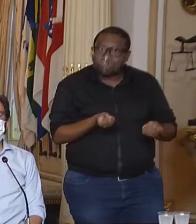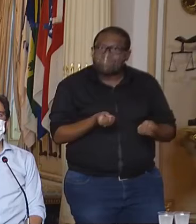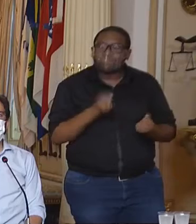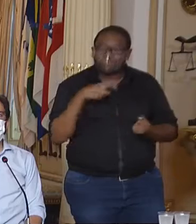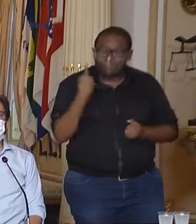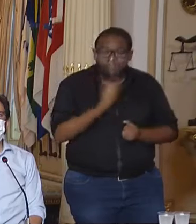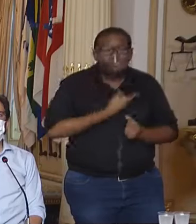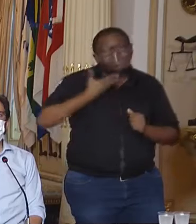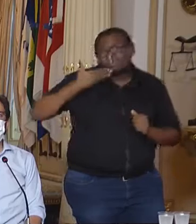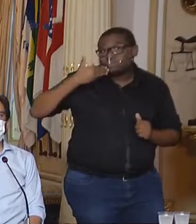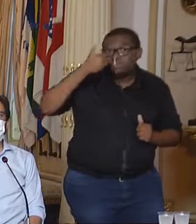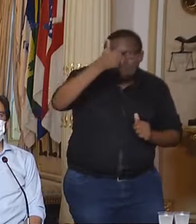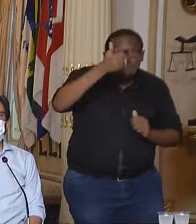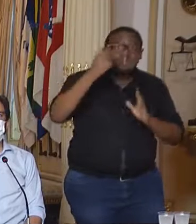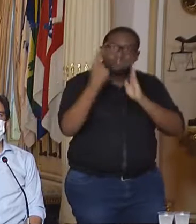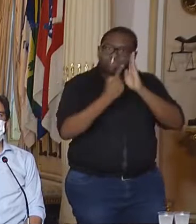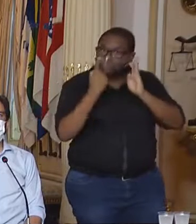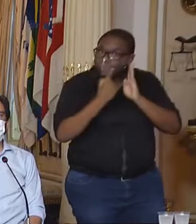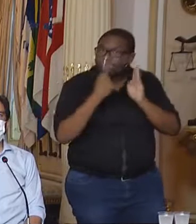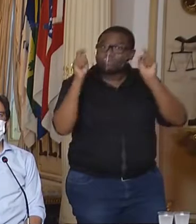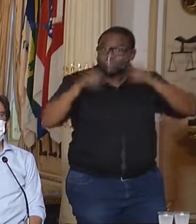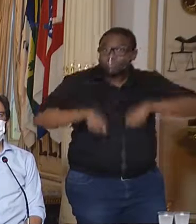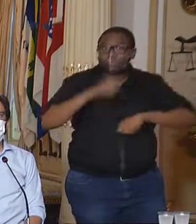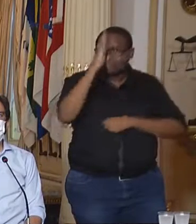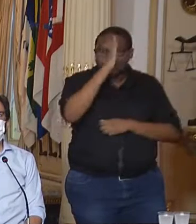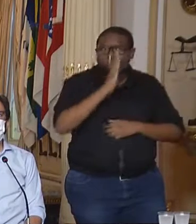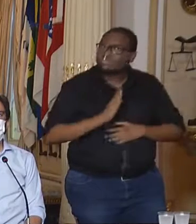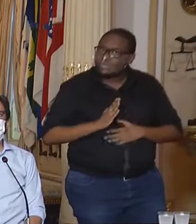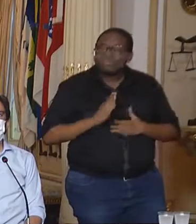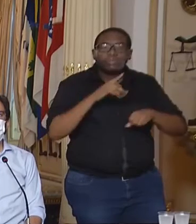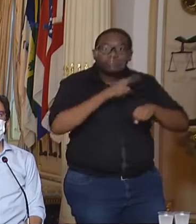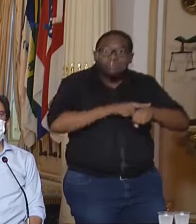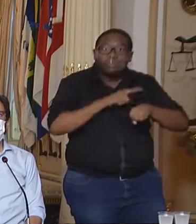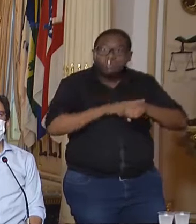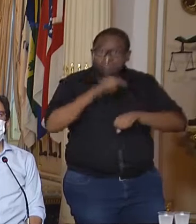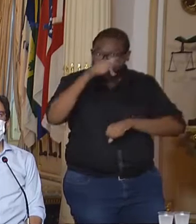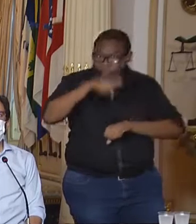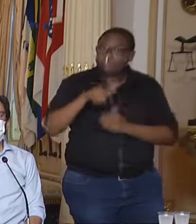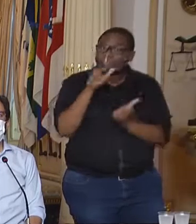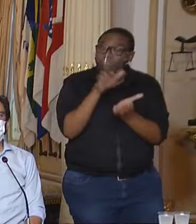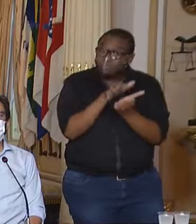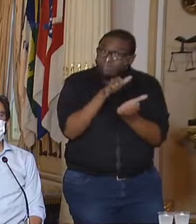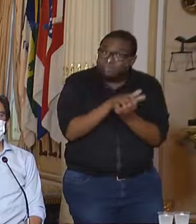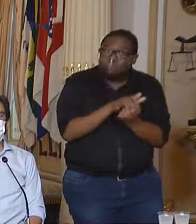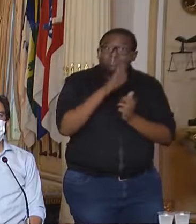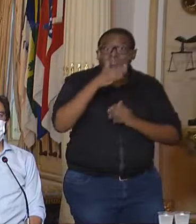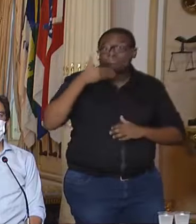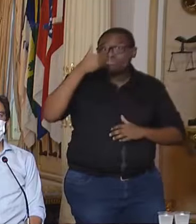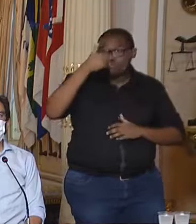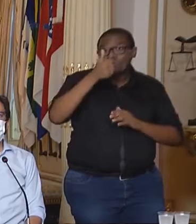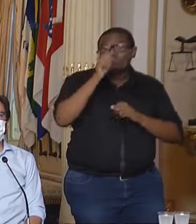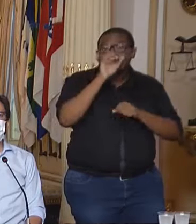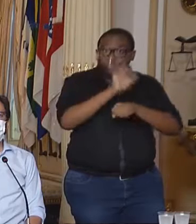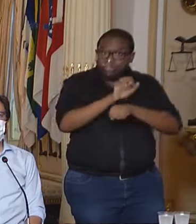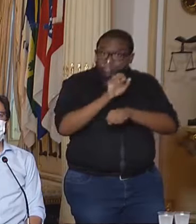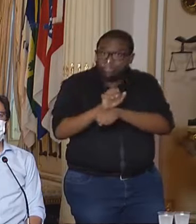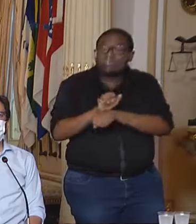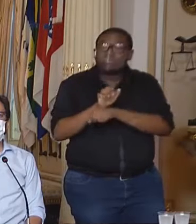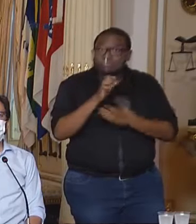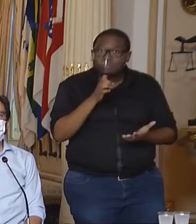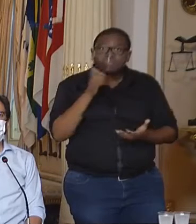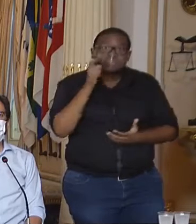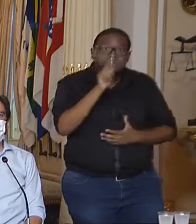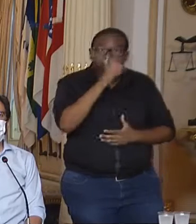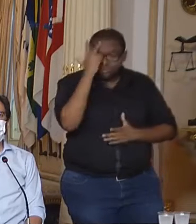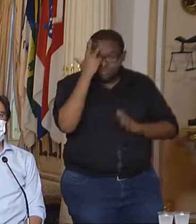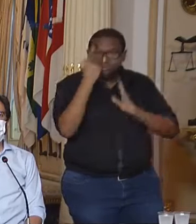melhor isolamento social possível do Brasil. Em vários momentos, Pernambuco esteve entre os melhores estados em termos de prática de